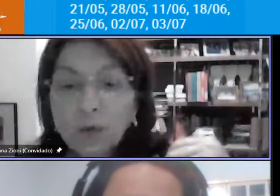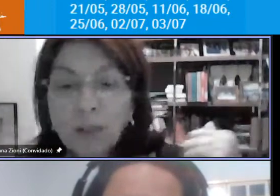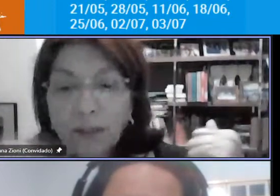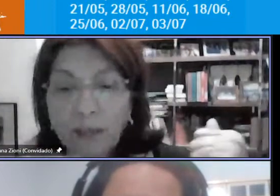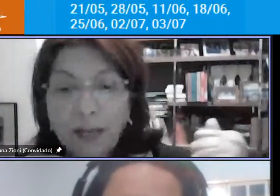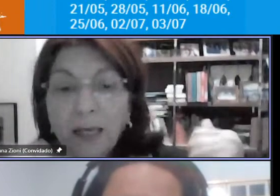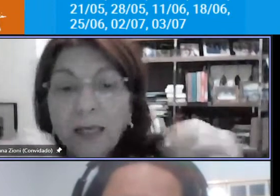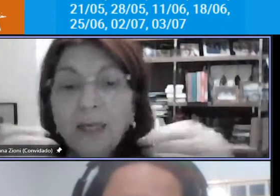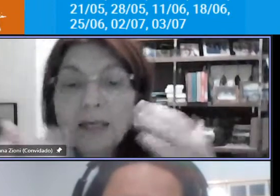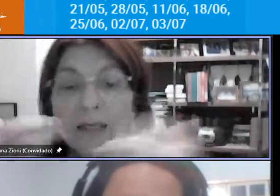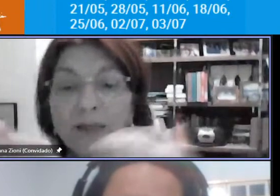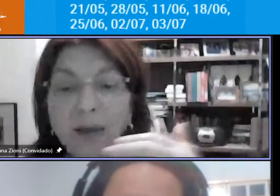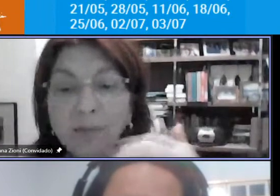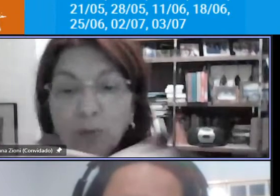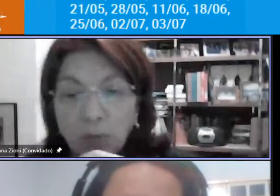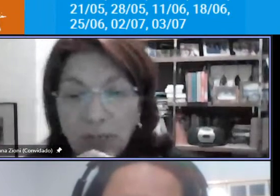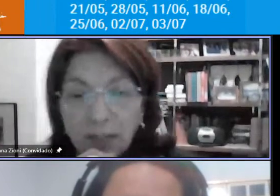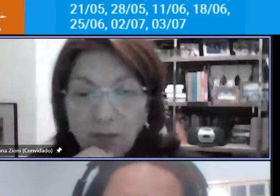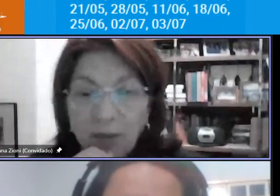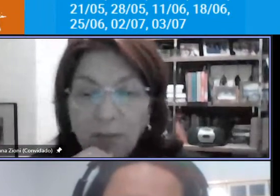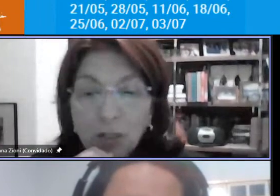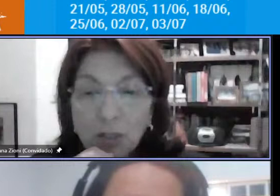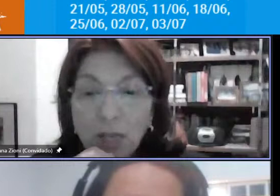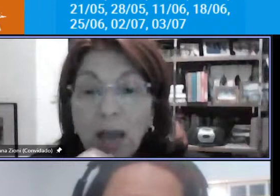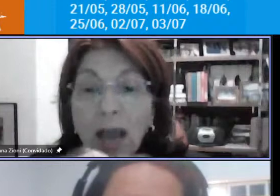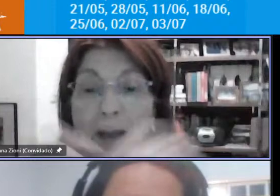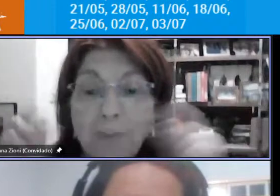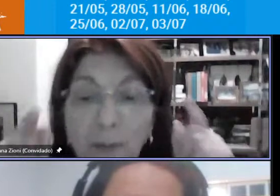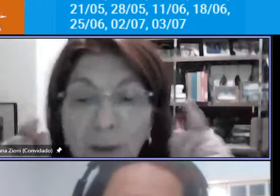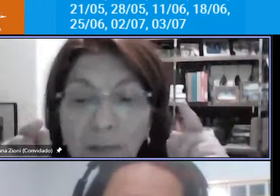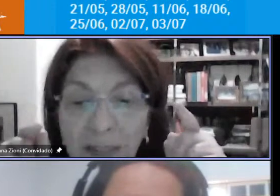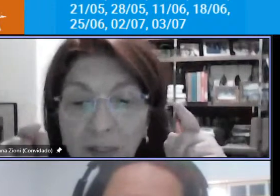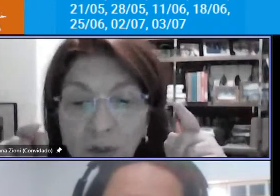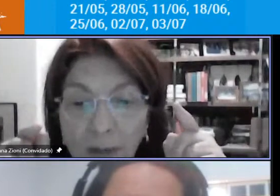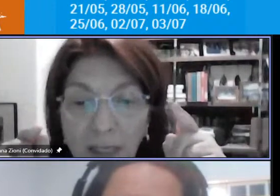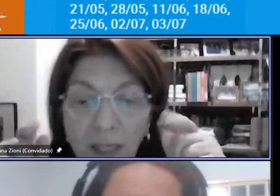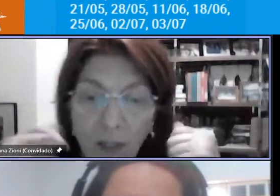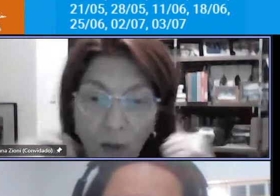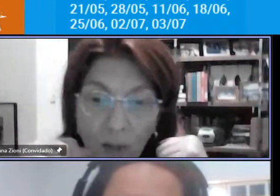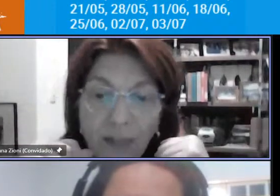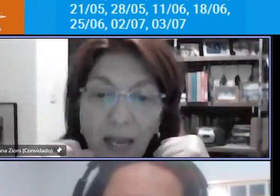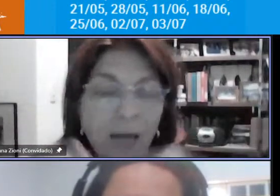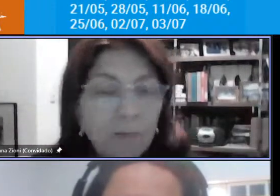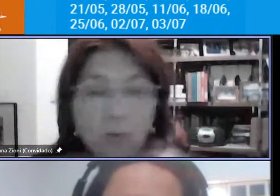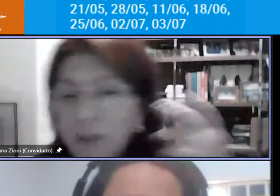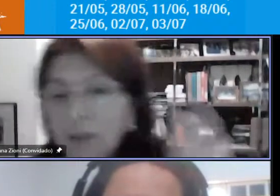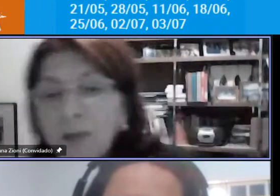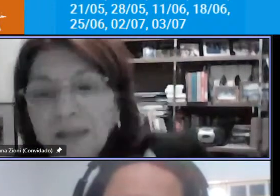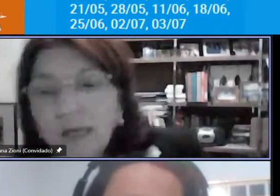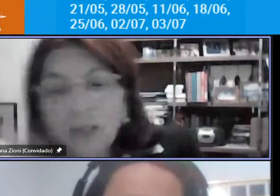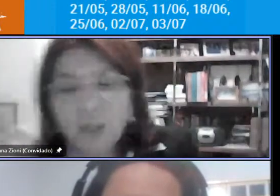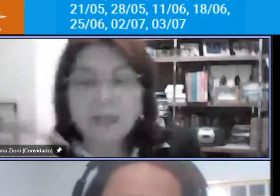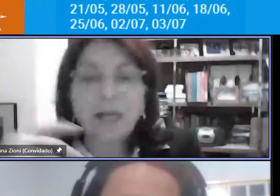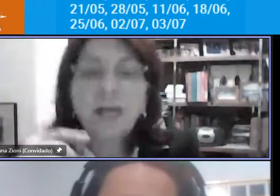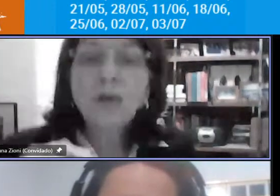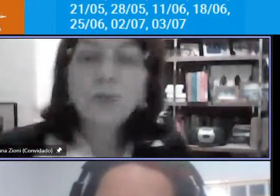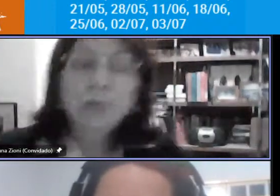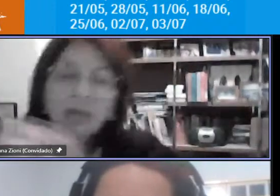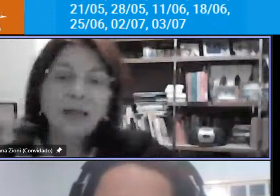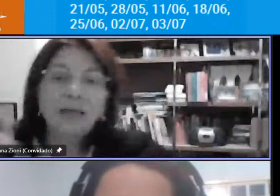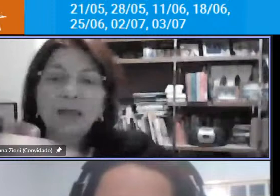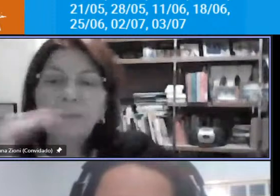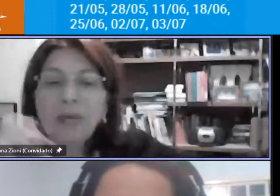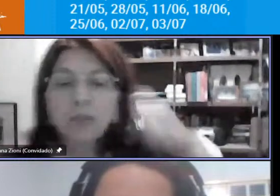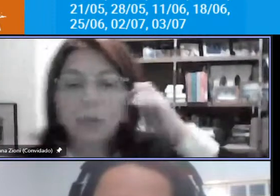no caso metrô e trem e assim vai por sucessivamente a própria pesquisa que nós temos que tem uma tradição